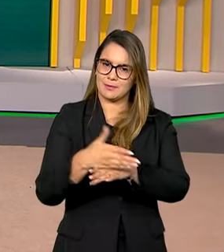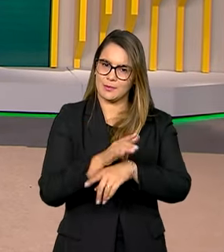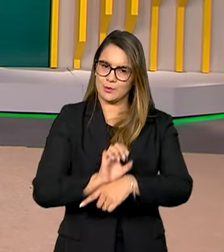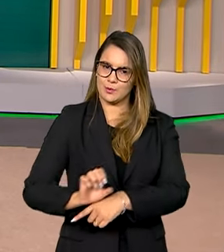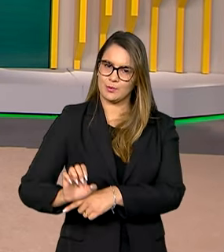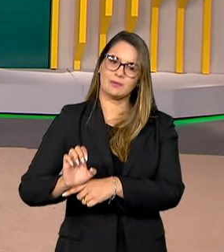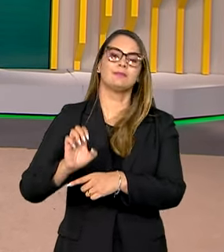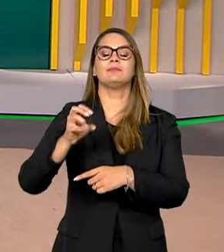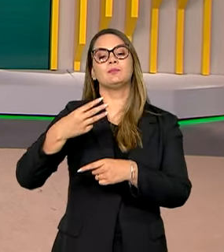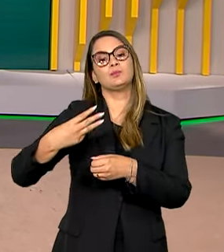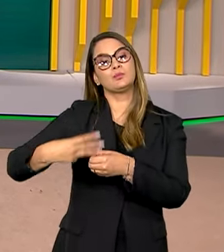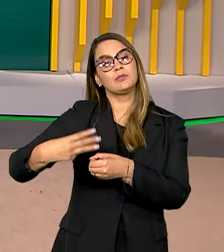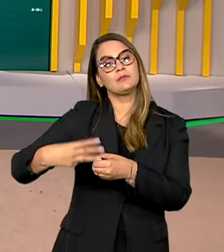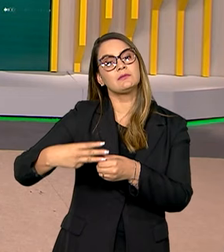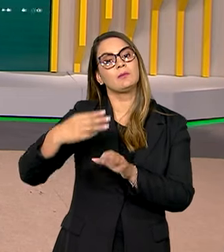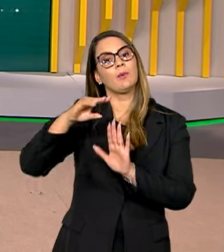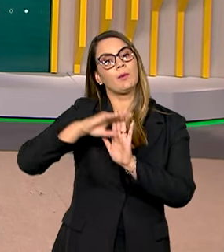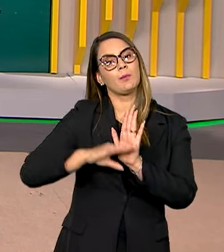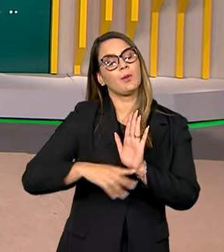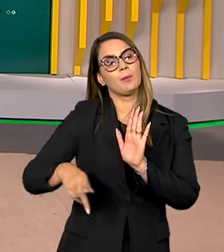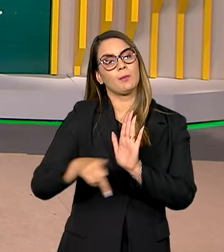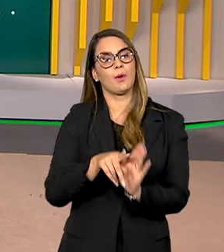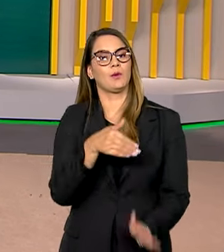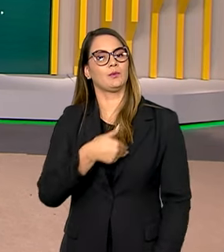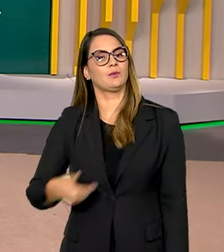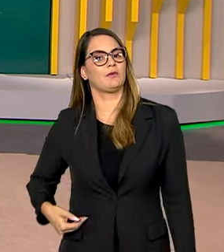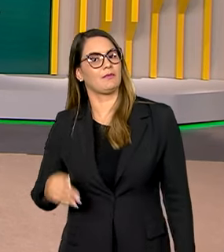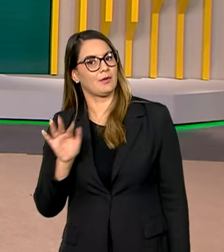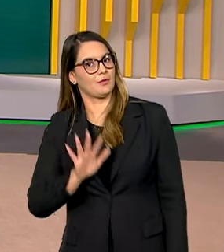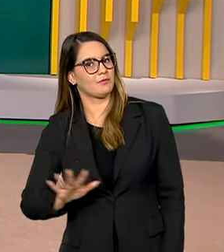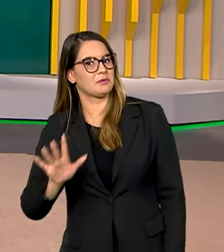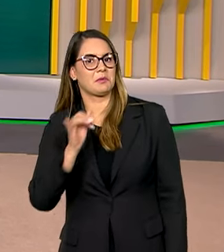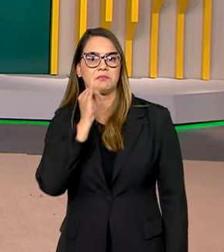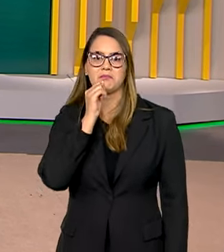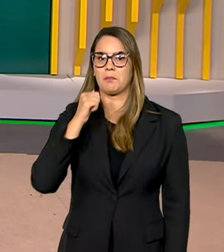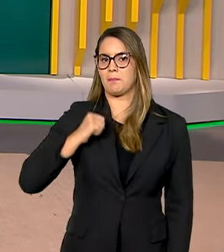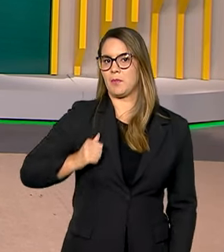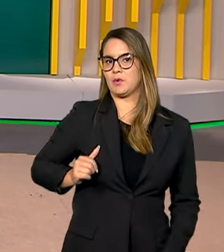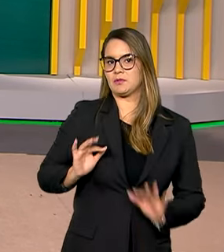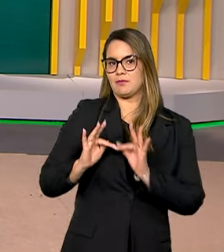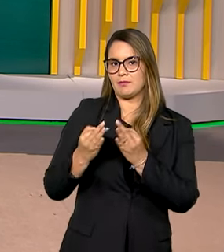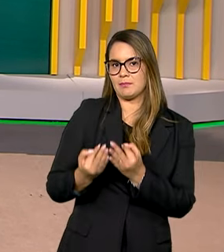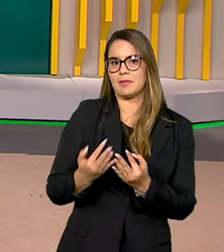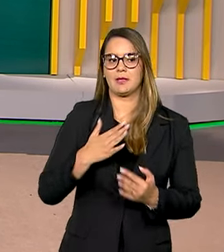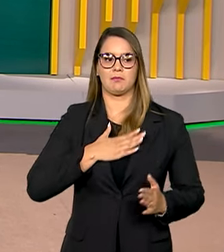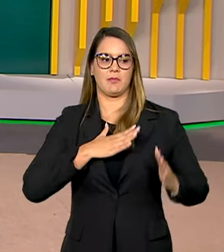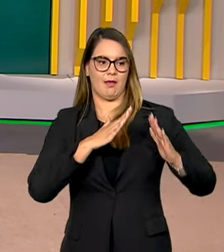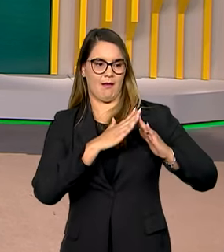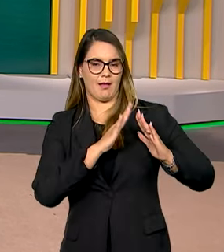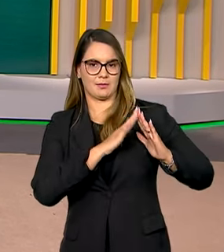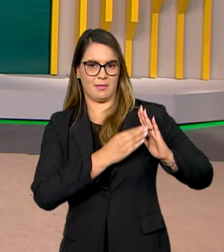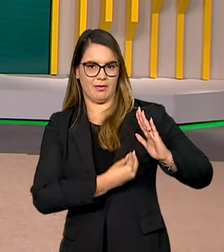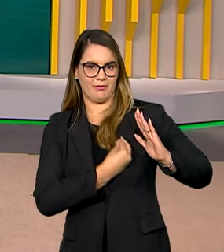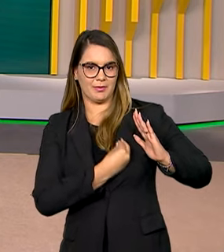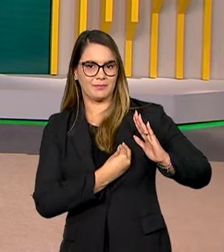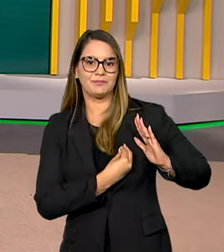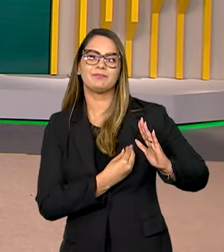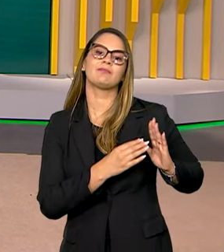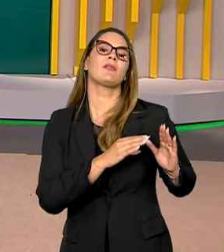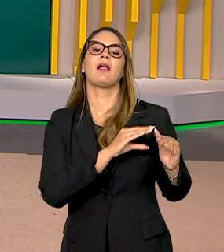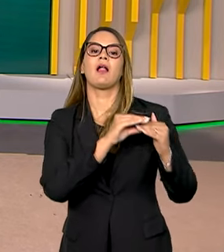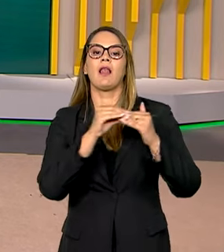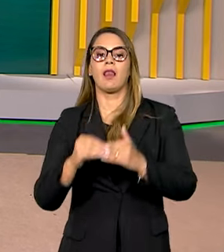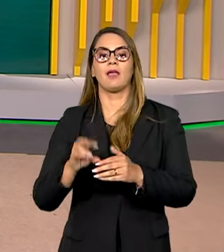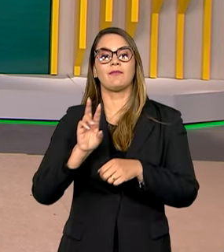municípios do Estado em programas do governo federal, como Bolsa Família ou Minha Casa Minha Vida. A caravana leva aos Estados